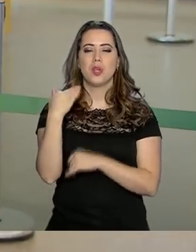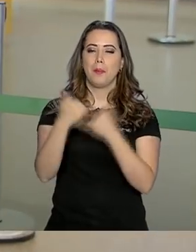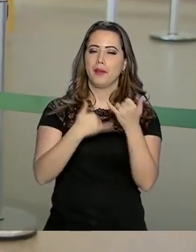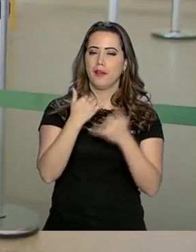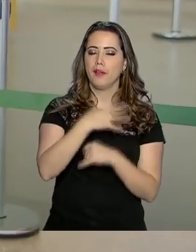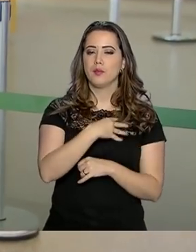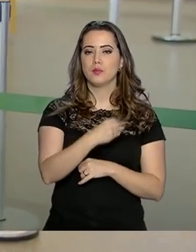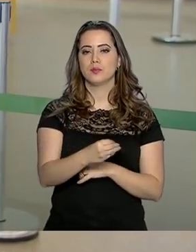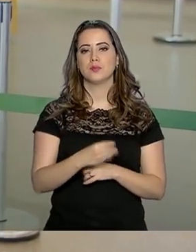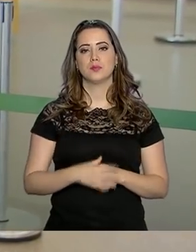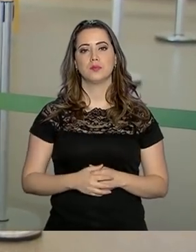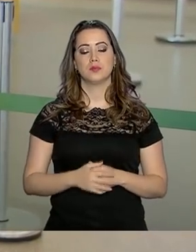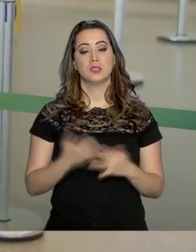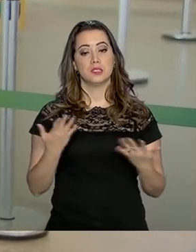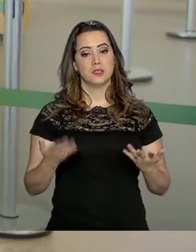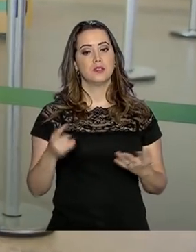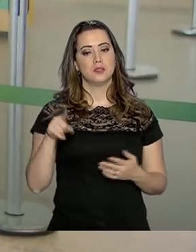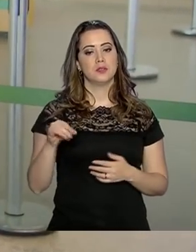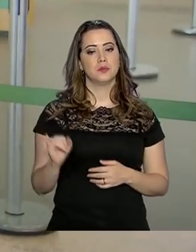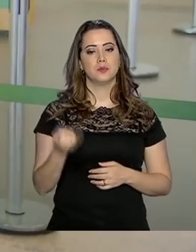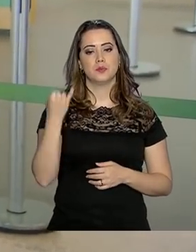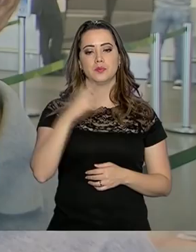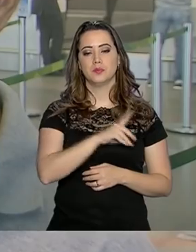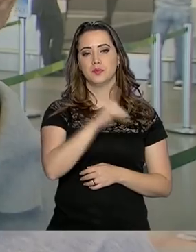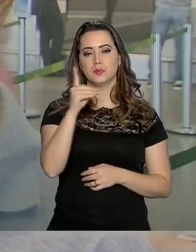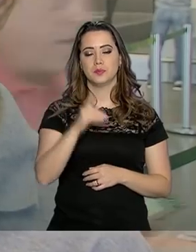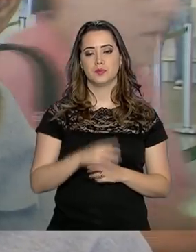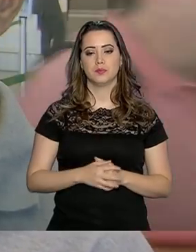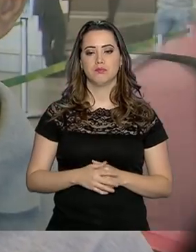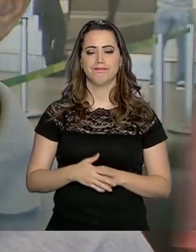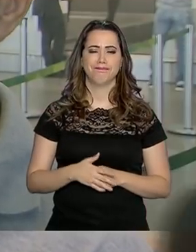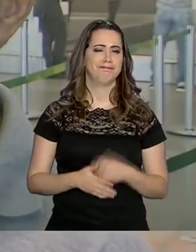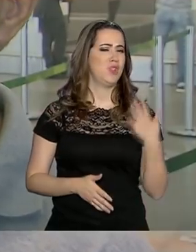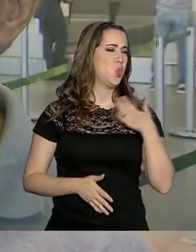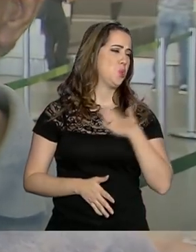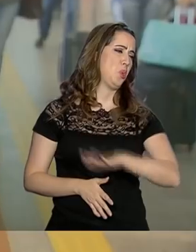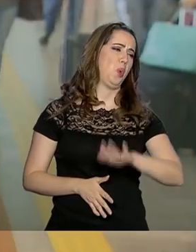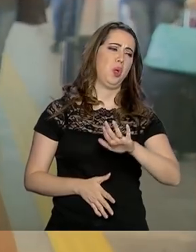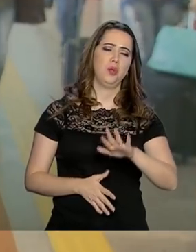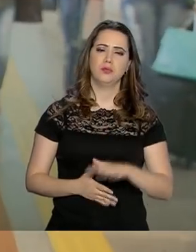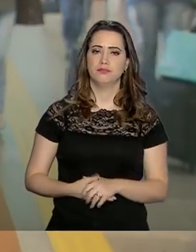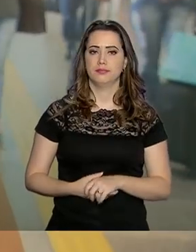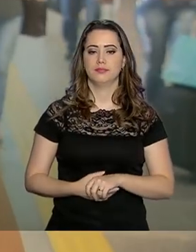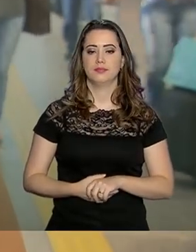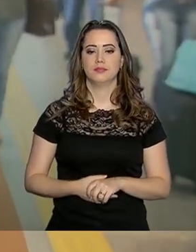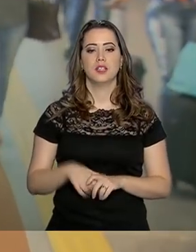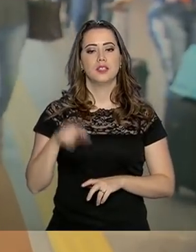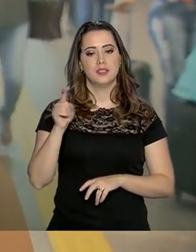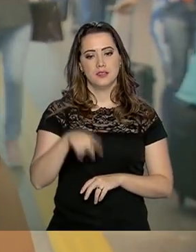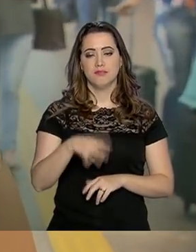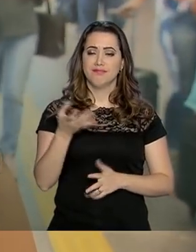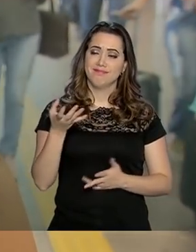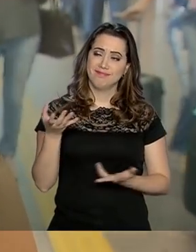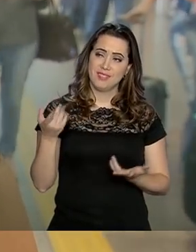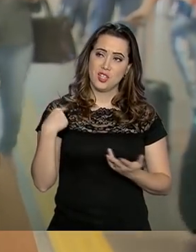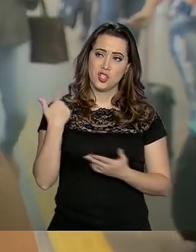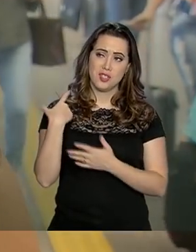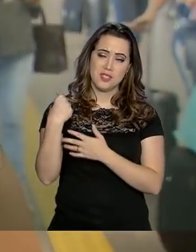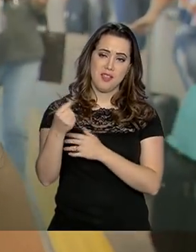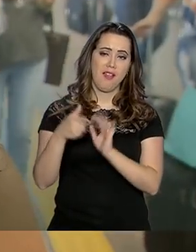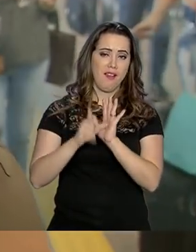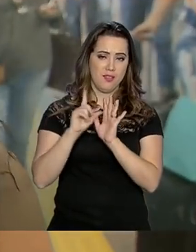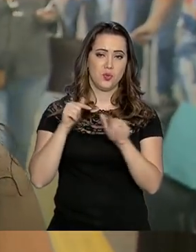do lazer com os nossos filhos, né? Aproveitar bastante o dia. Não gosto de hipótese nenhuma. É interessante, né? Quando a gente sai mais